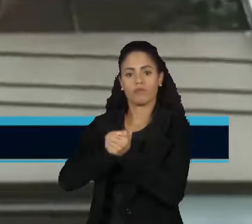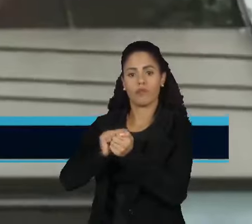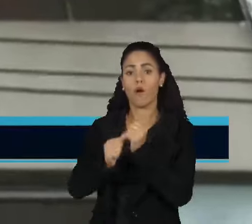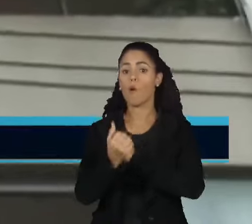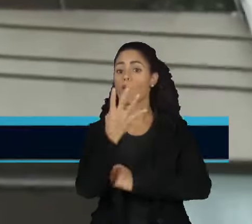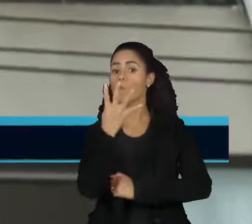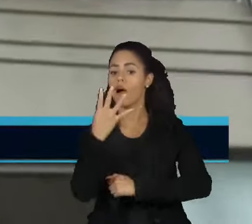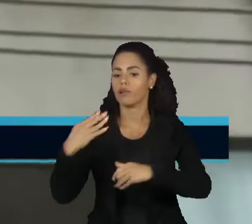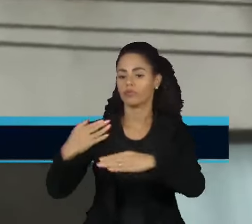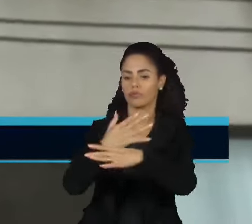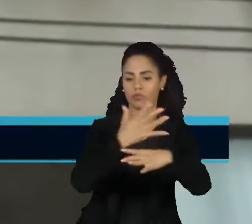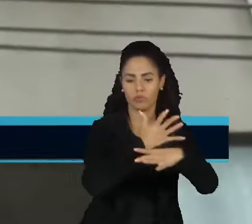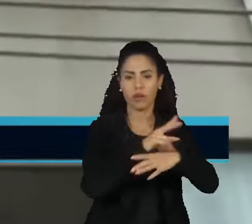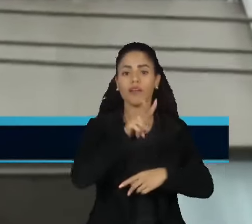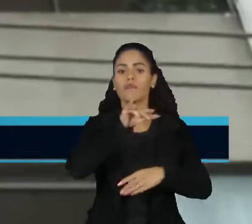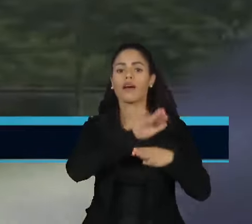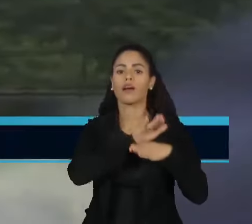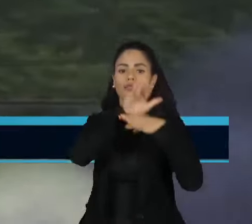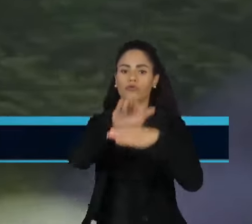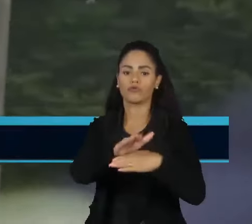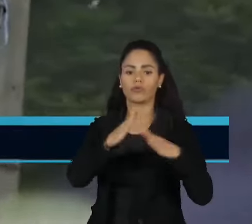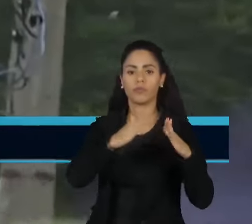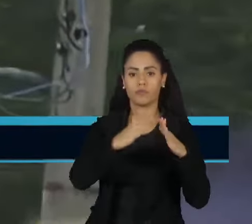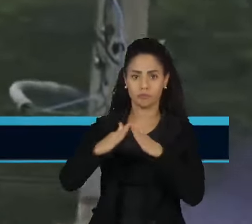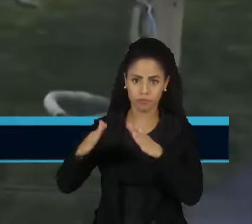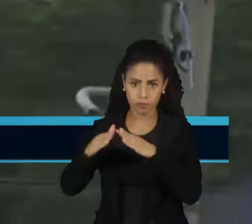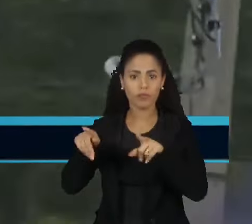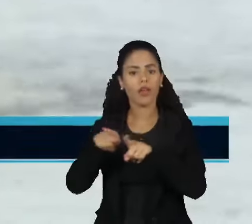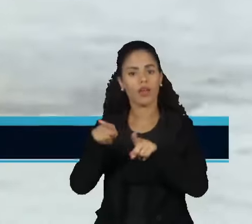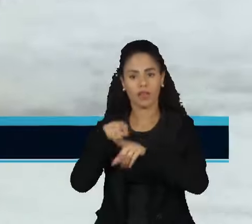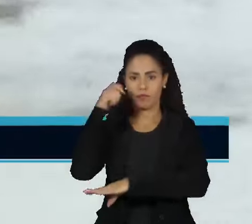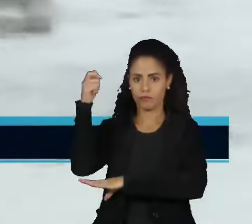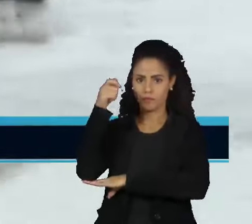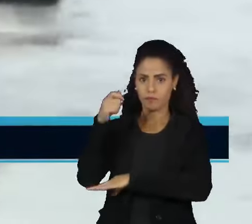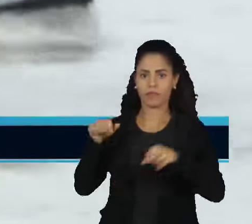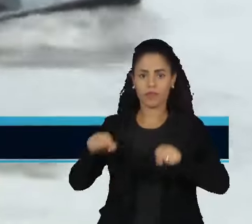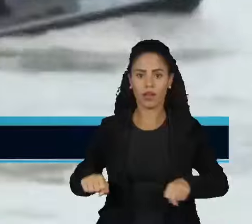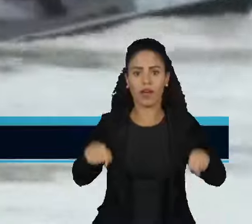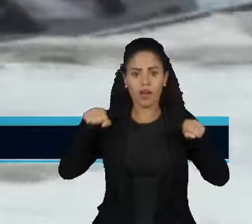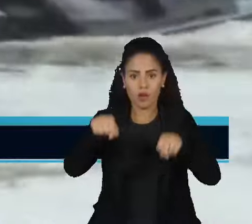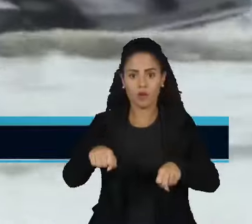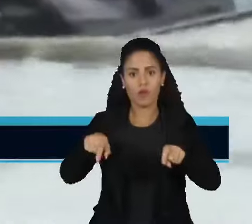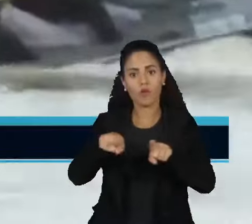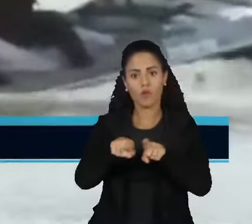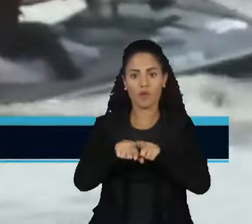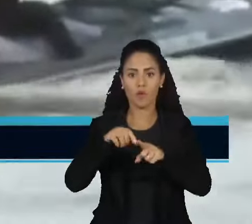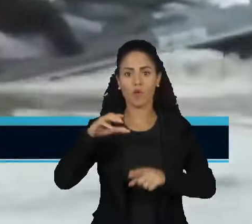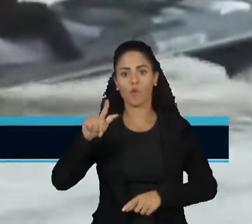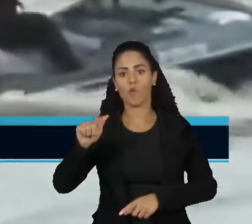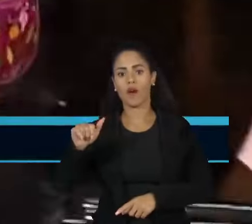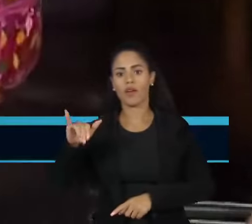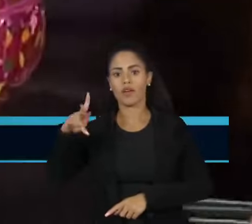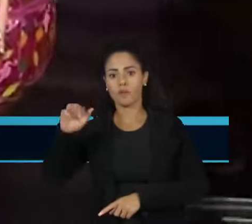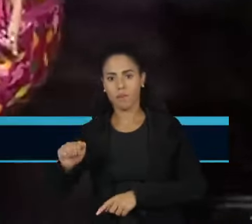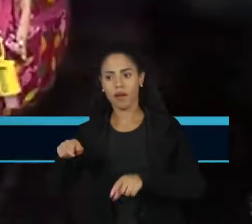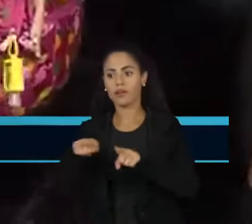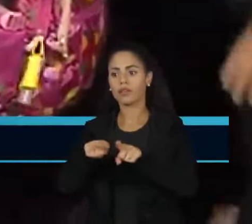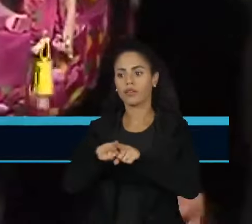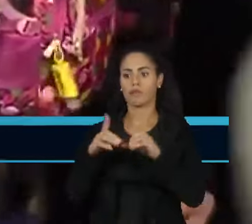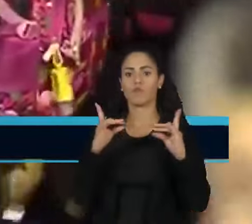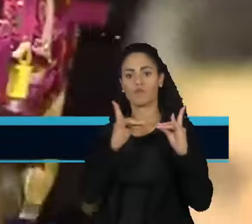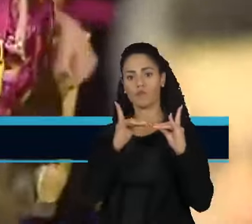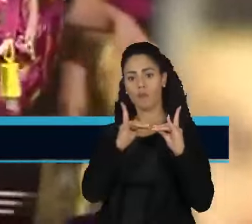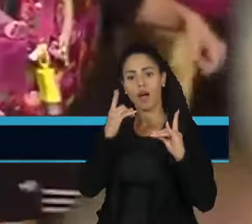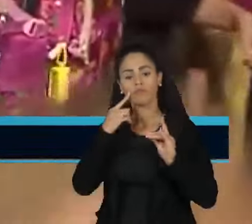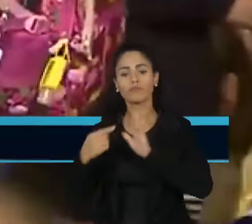cidades que vão receber os novos espaços são Porto Alegre, Canoas, Guaíba e São Leopoldo. E